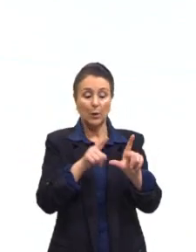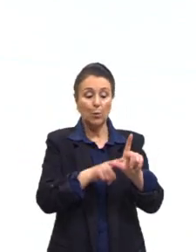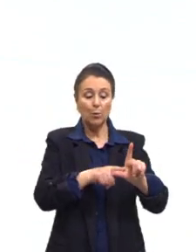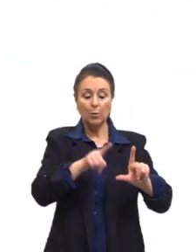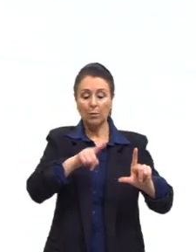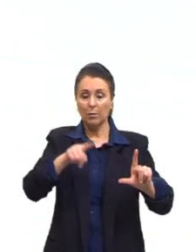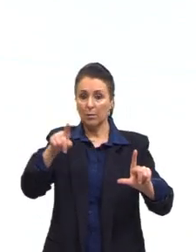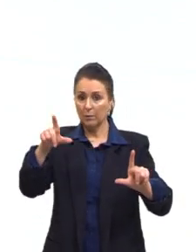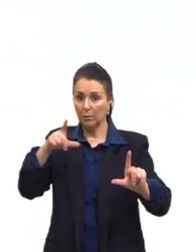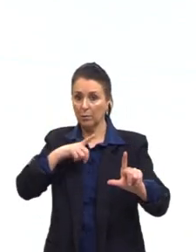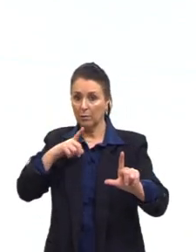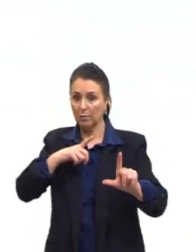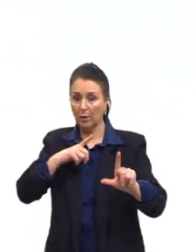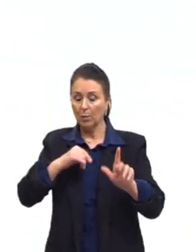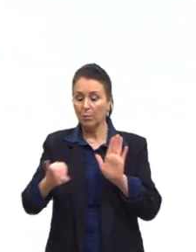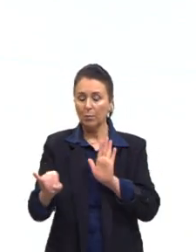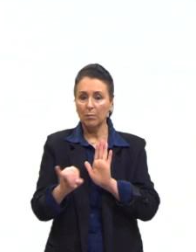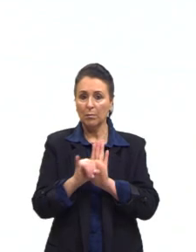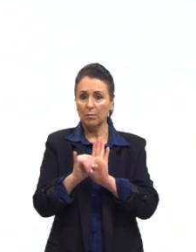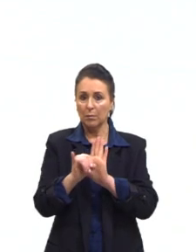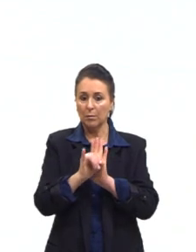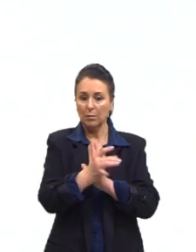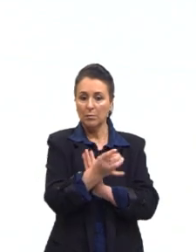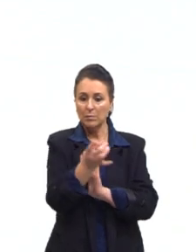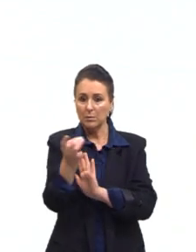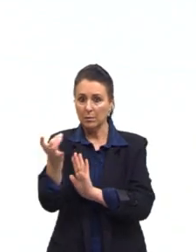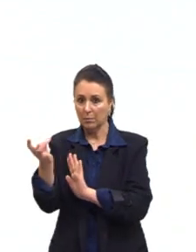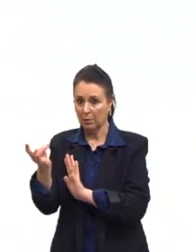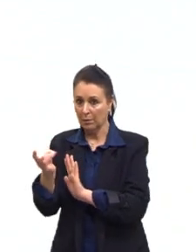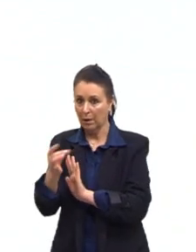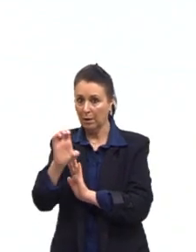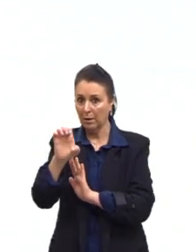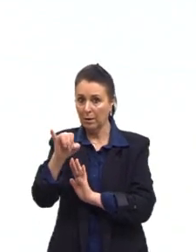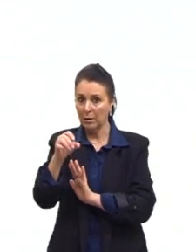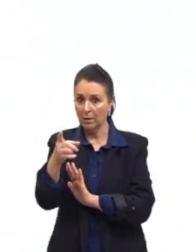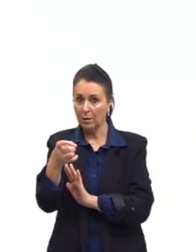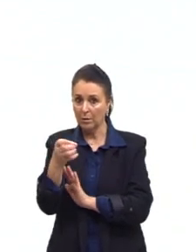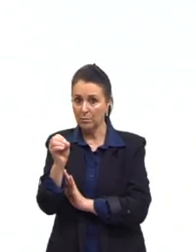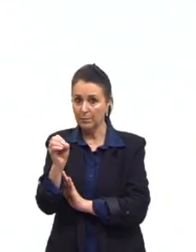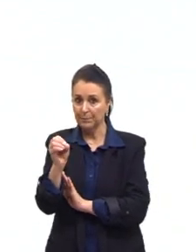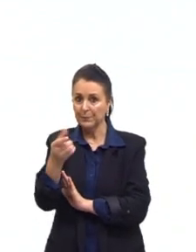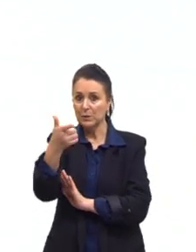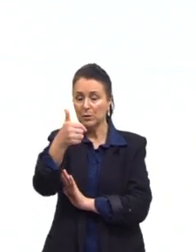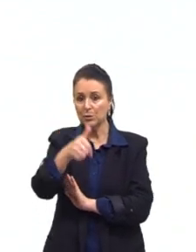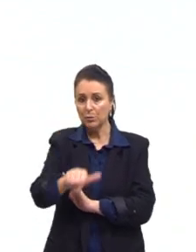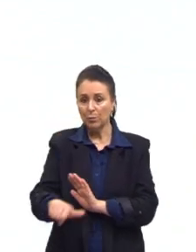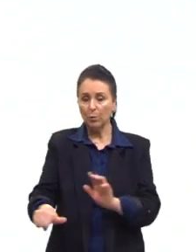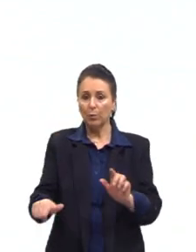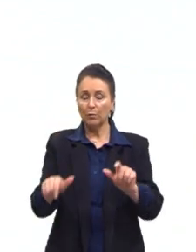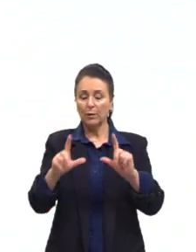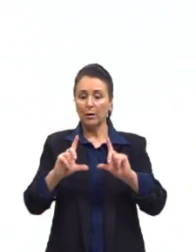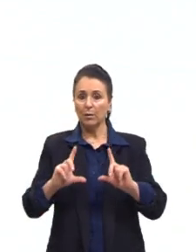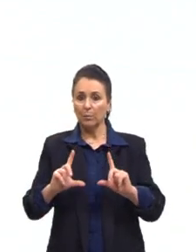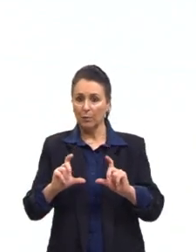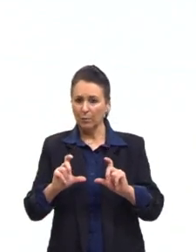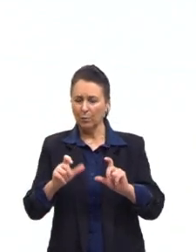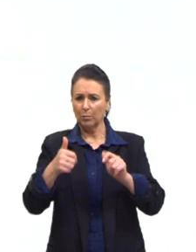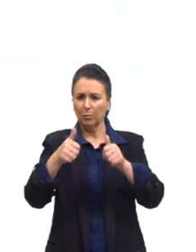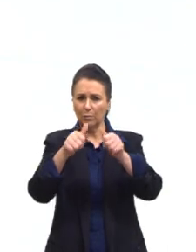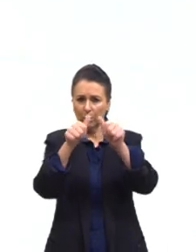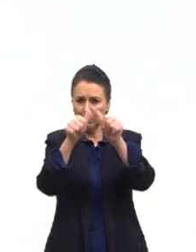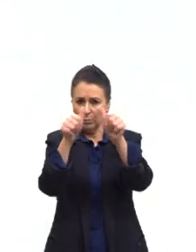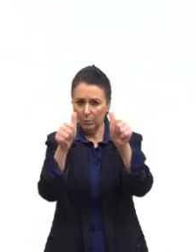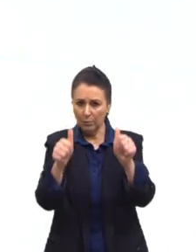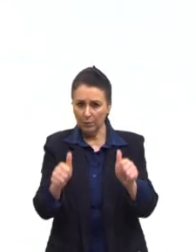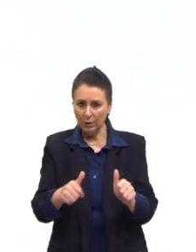obrigatoriamente a identificação de cada eixo. E, de novo, ali eu coloquei uma figurinha para exemplificar. Esse